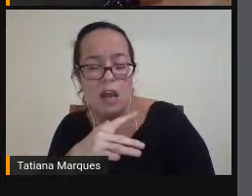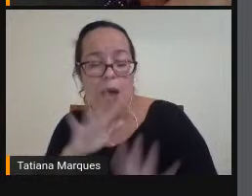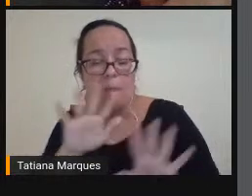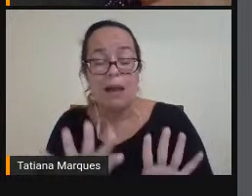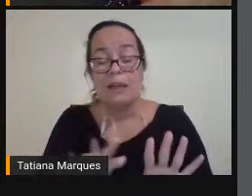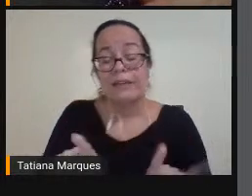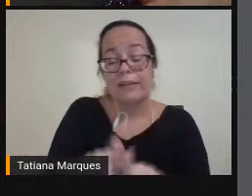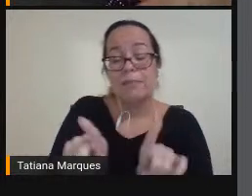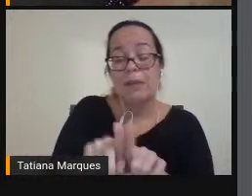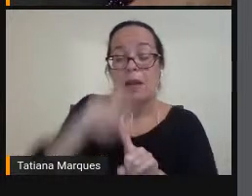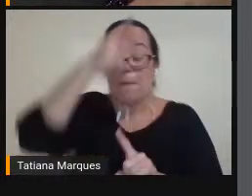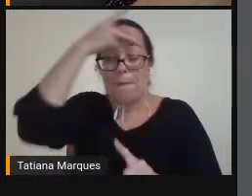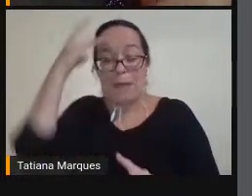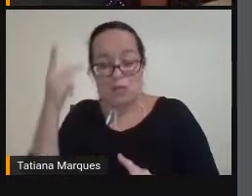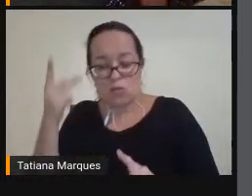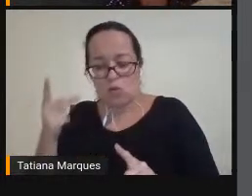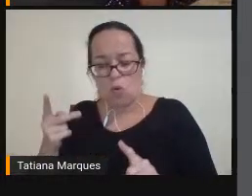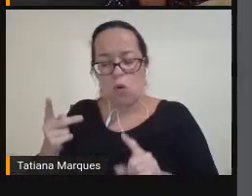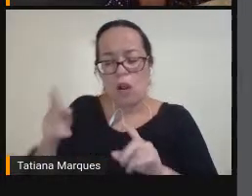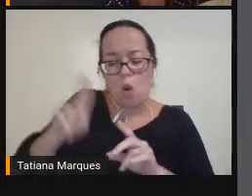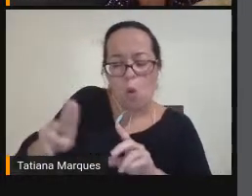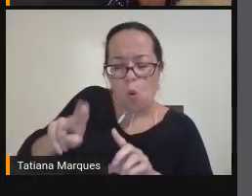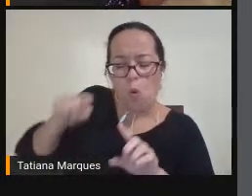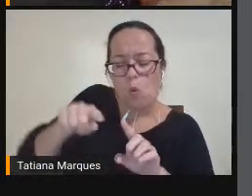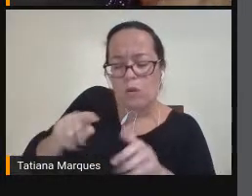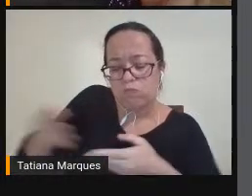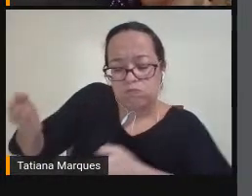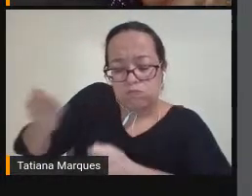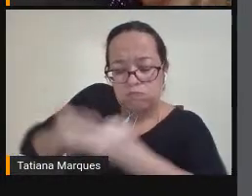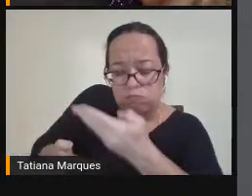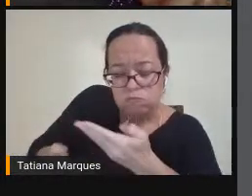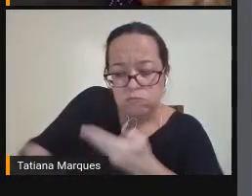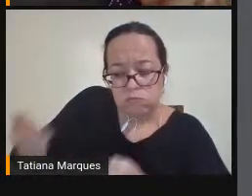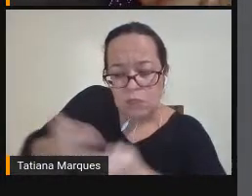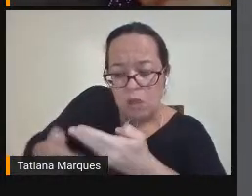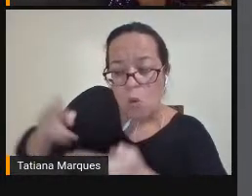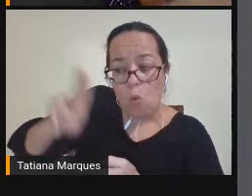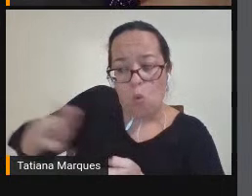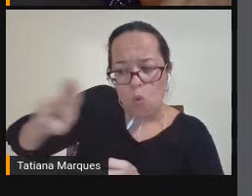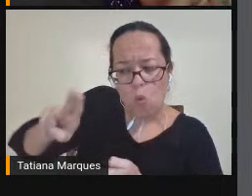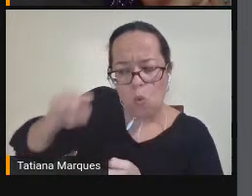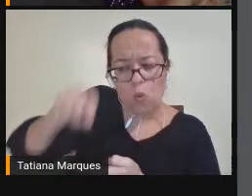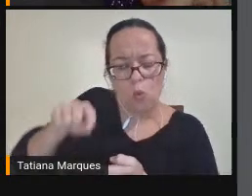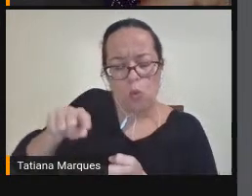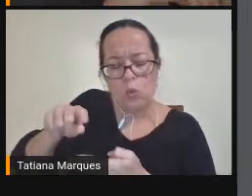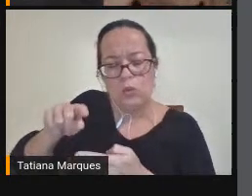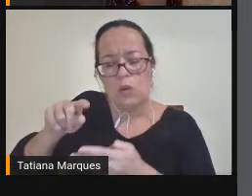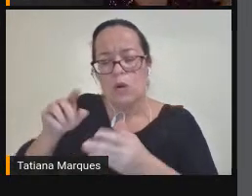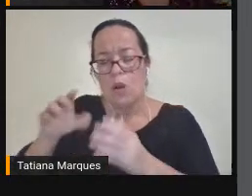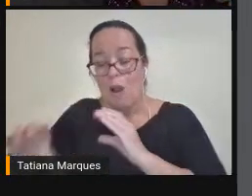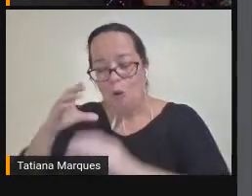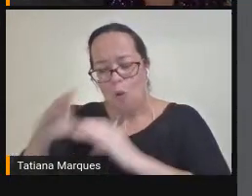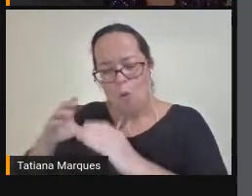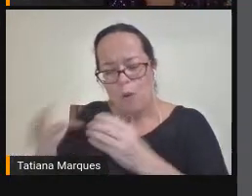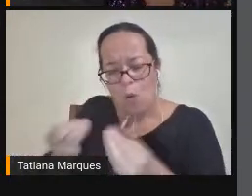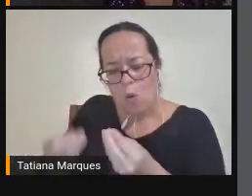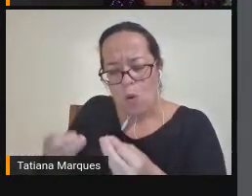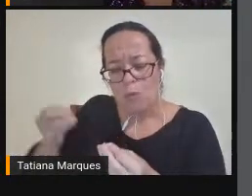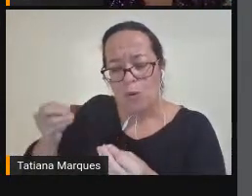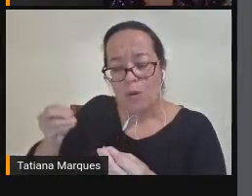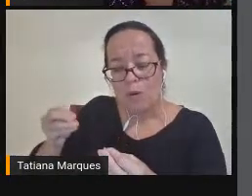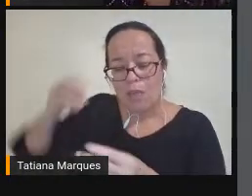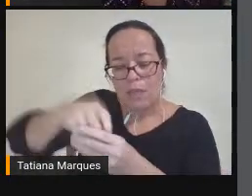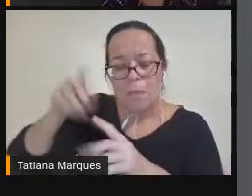capacitadas Que possam Dividir com elas O uso Da comunicação Naquele sistema